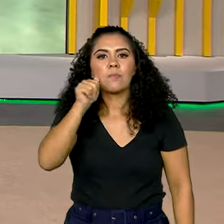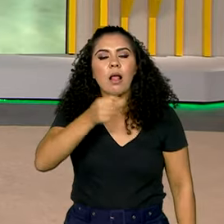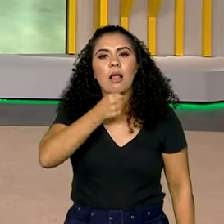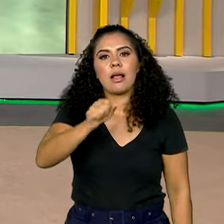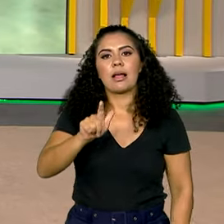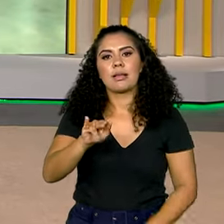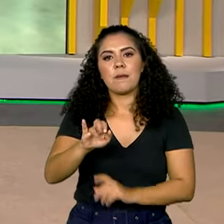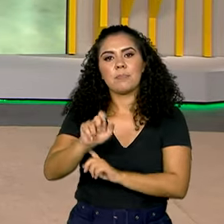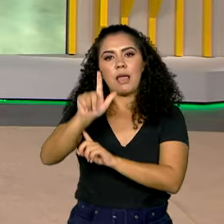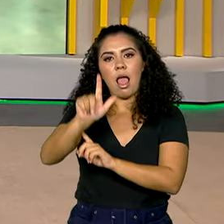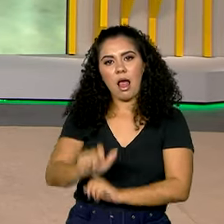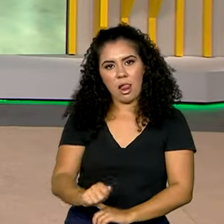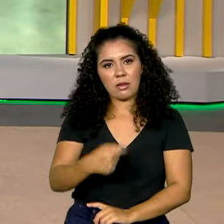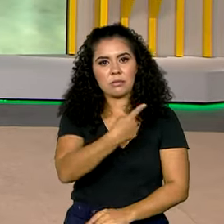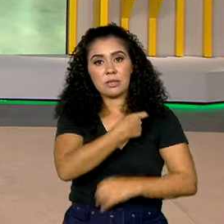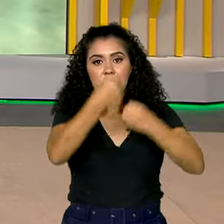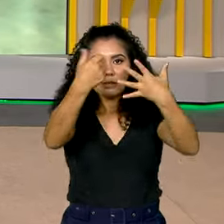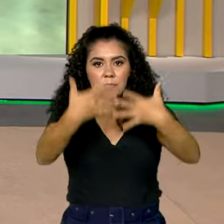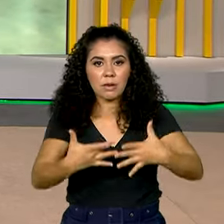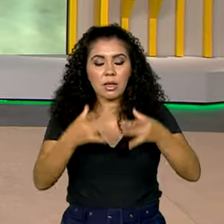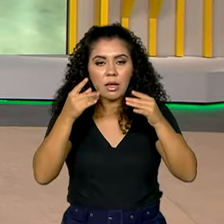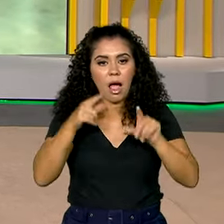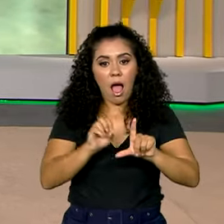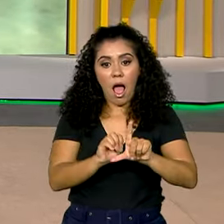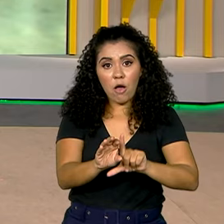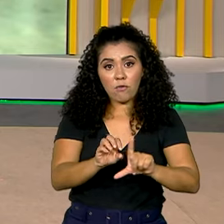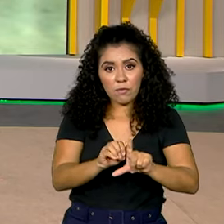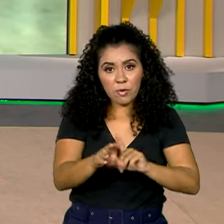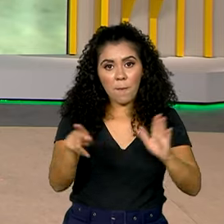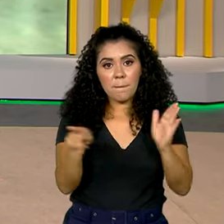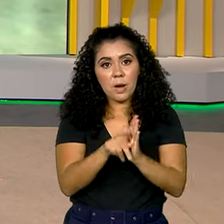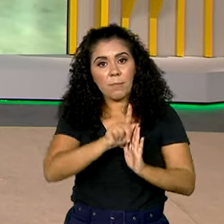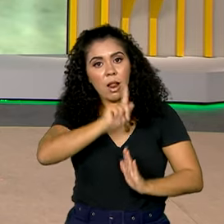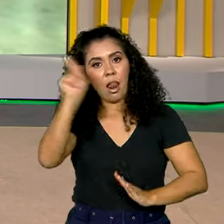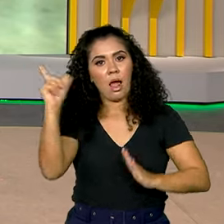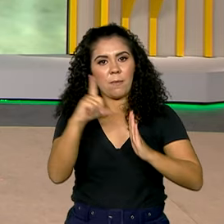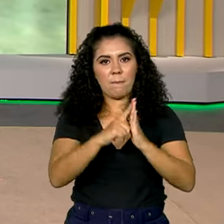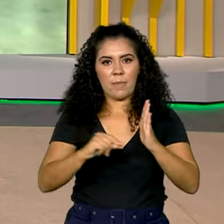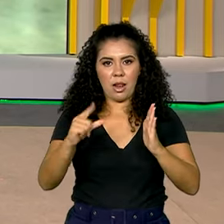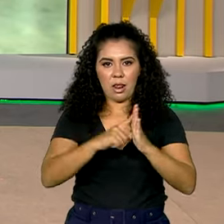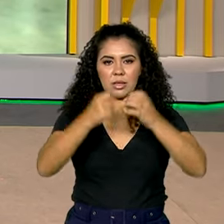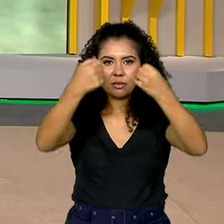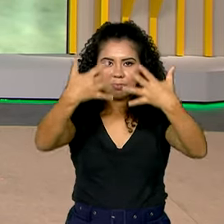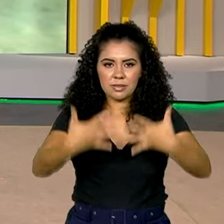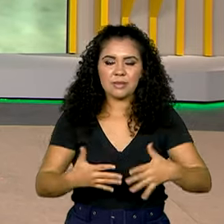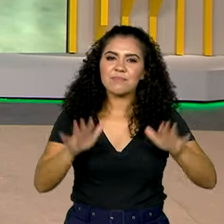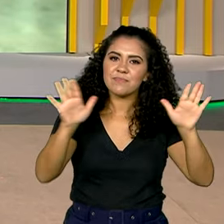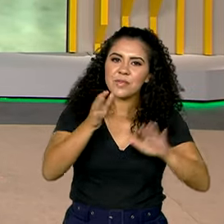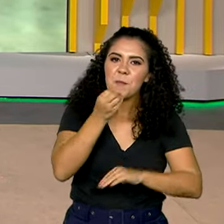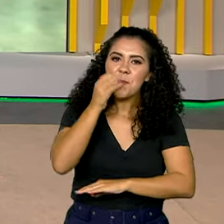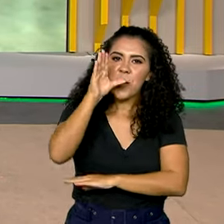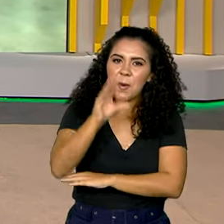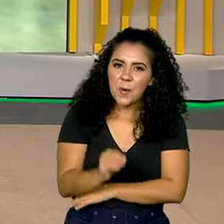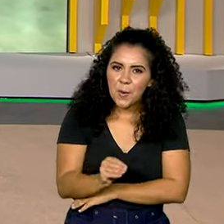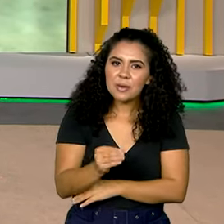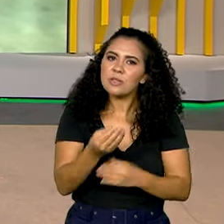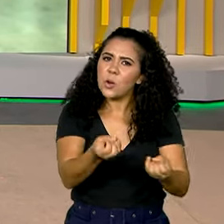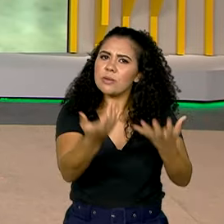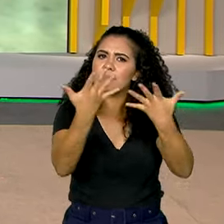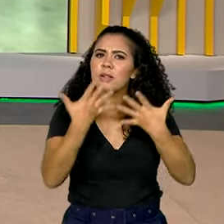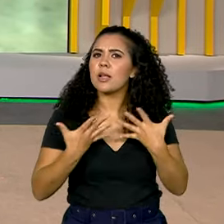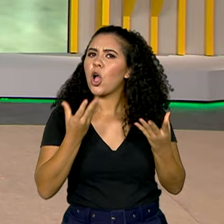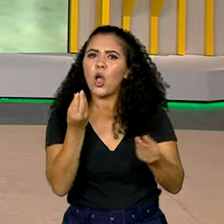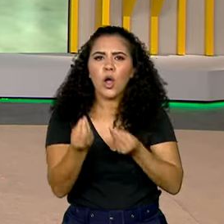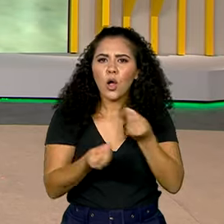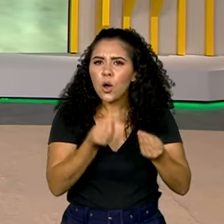Gabriela Noronha, que fala com a gente ao vivo, direto do Palácio do Planalto. Gabriela, boa noite pra você. Conta pra nós